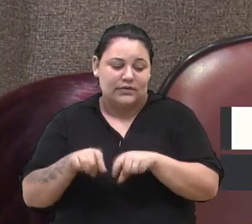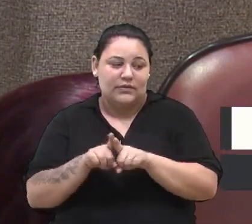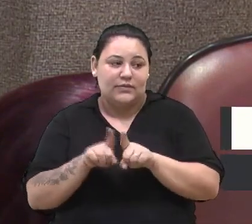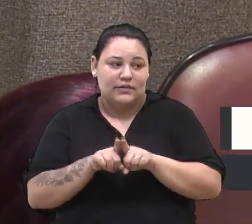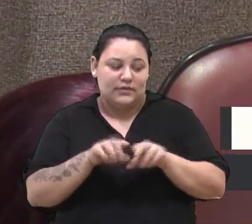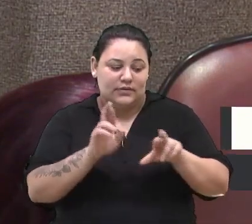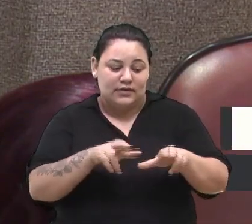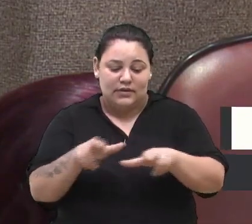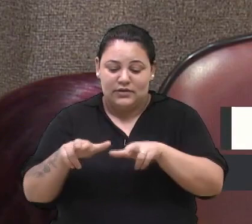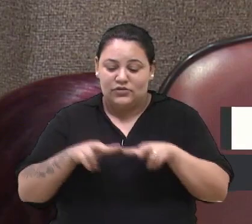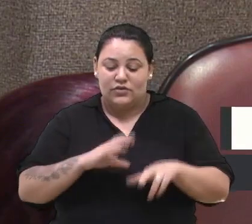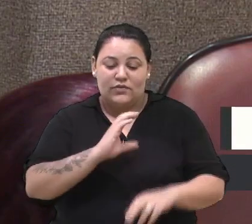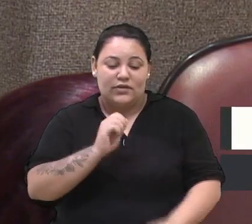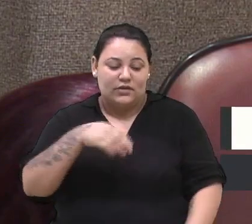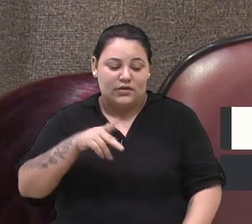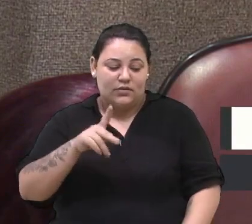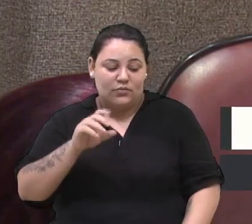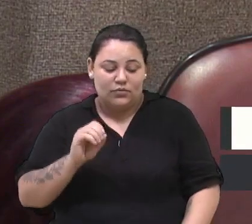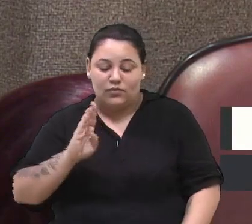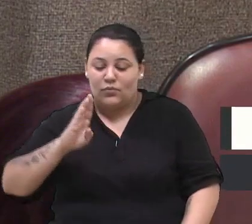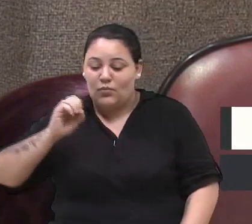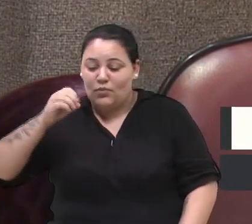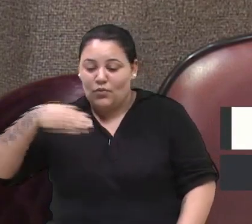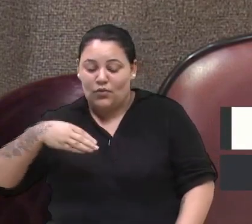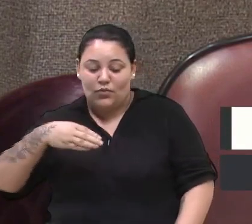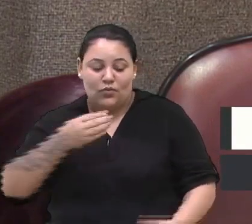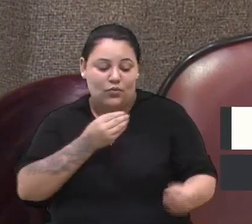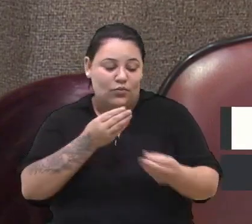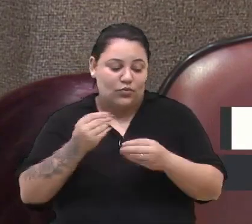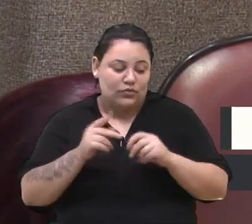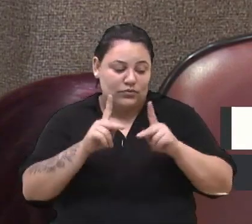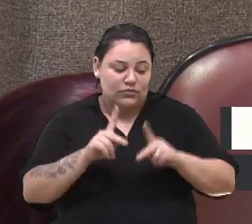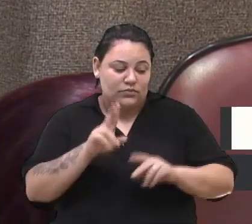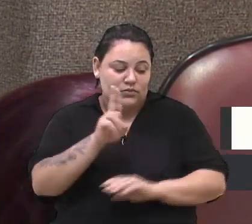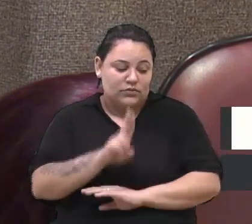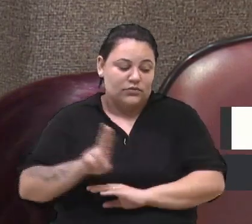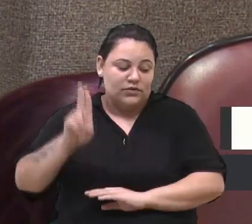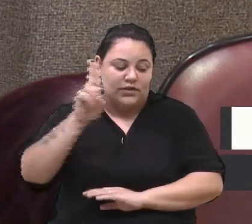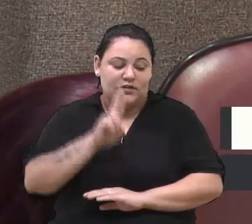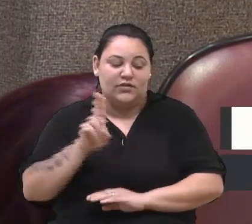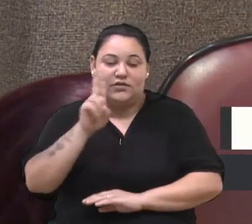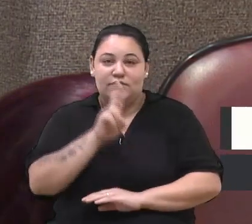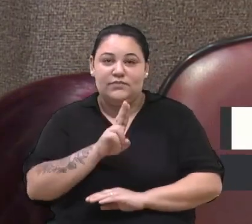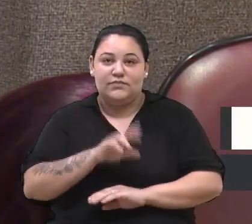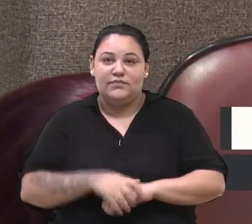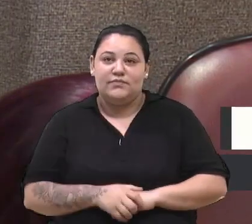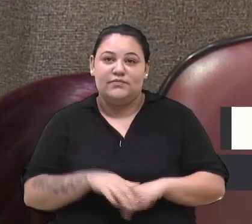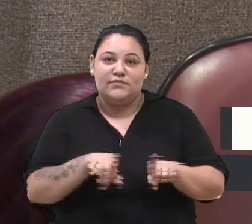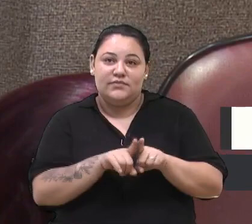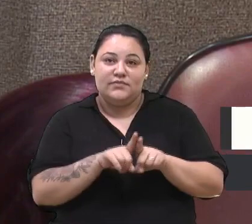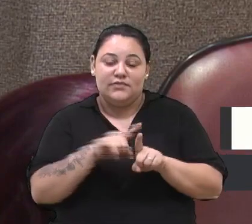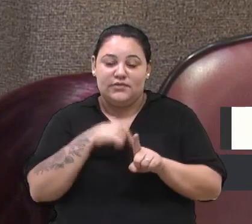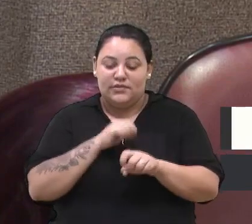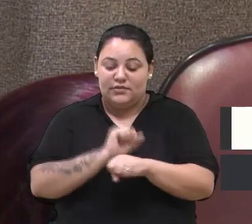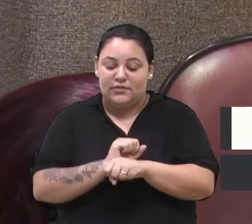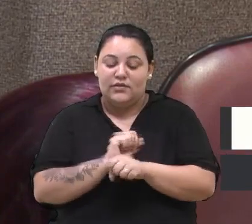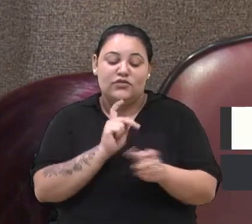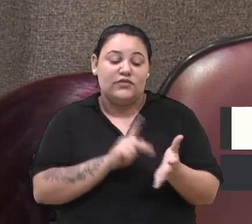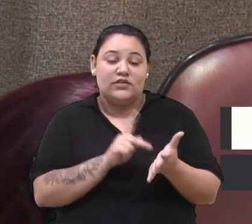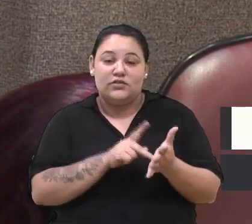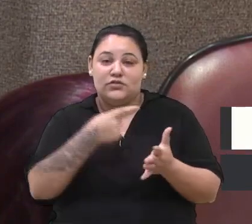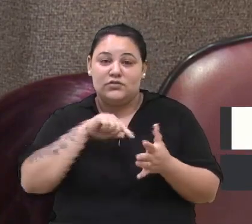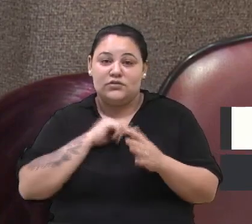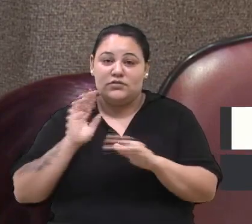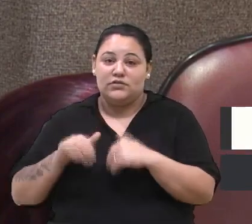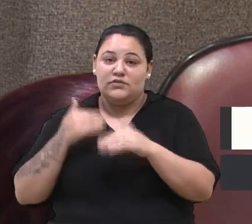com muita ciclovia, muitas pessoas utilizam, né? Então eu espero sinceramente que a gente avance agora, e nós temos